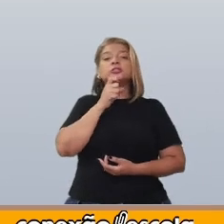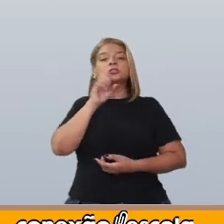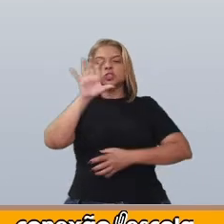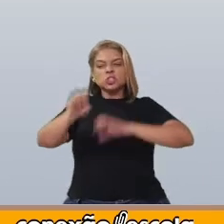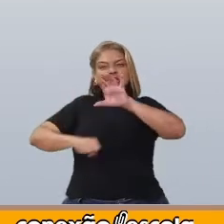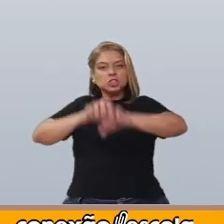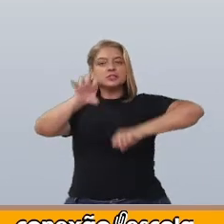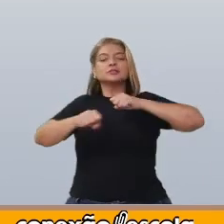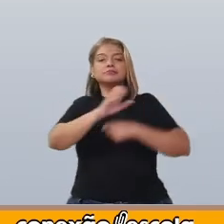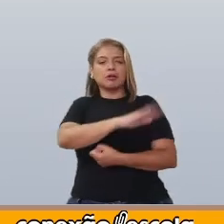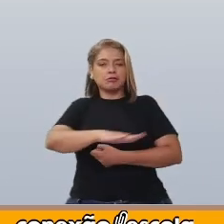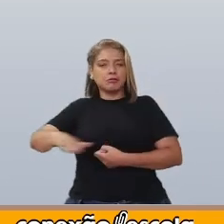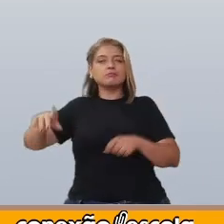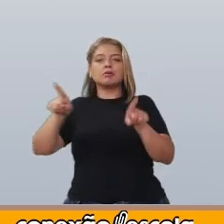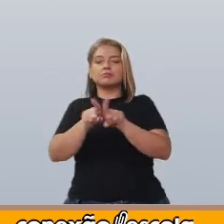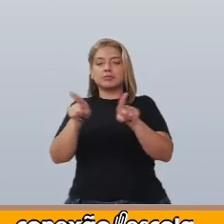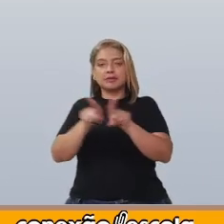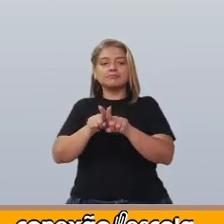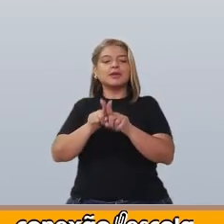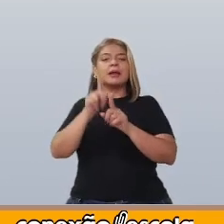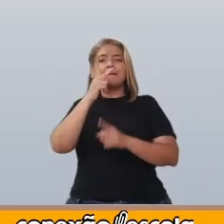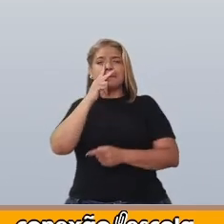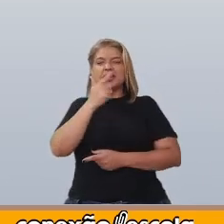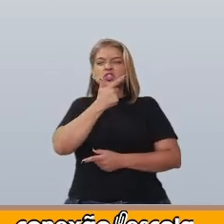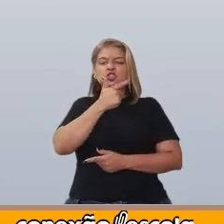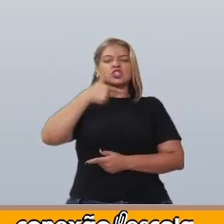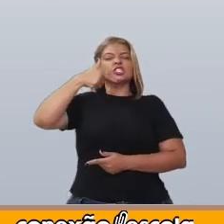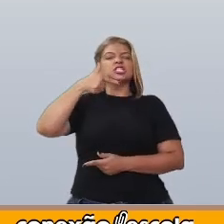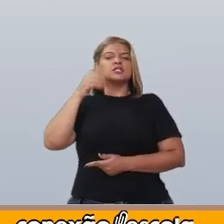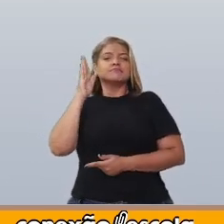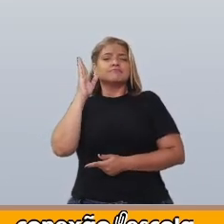crianças também. Tinha um sorriso mal.